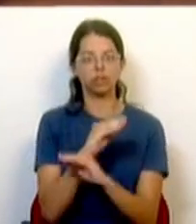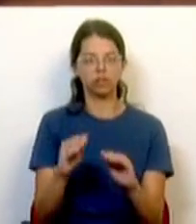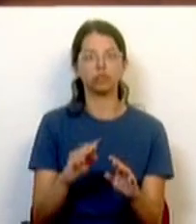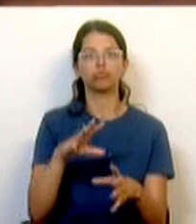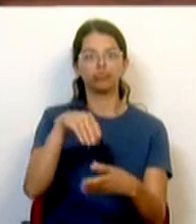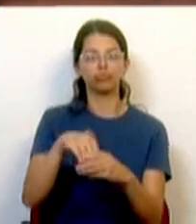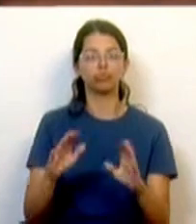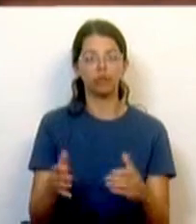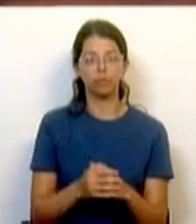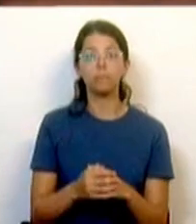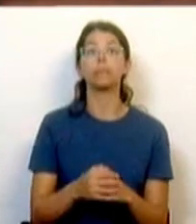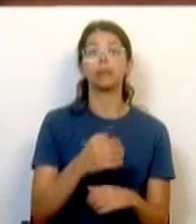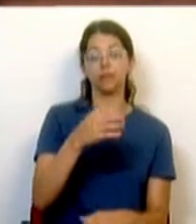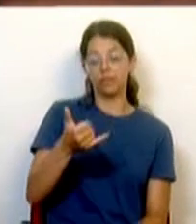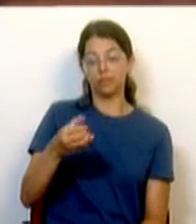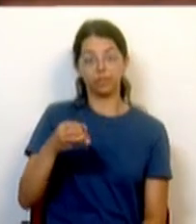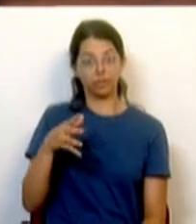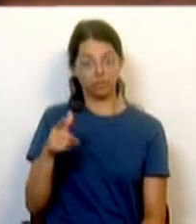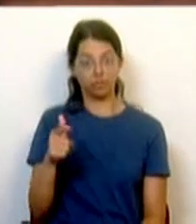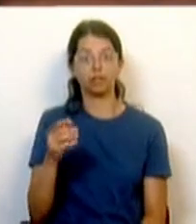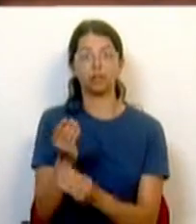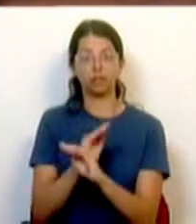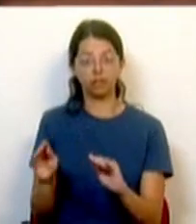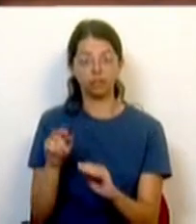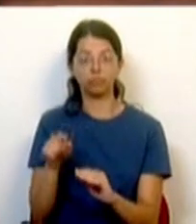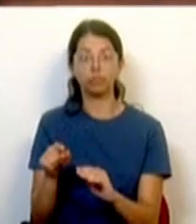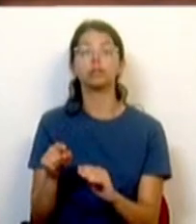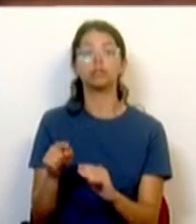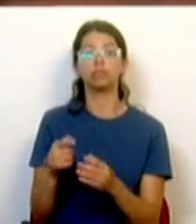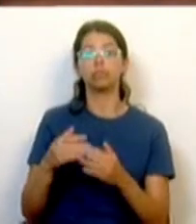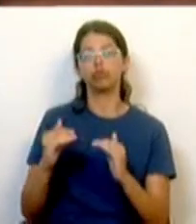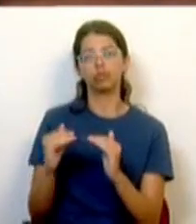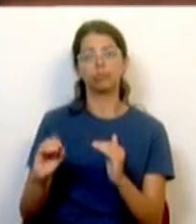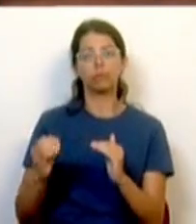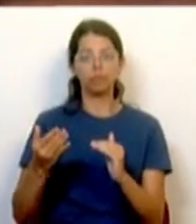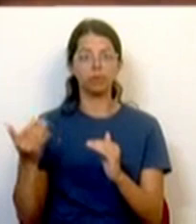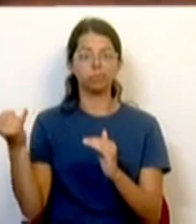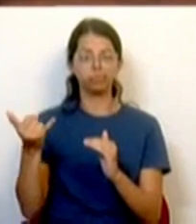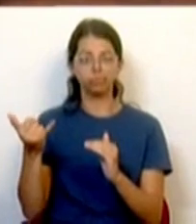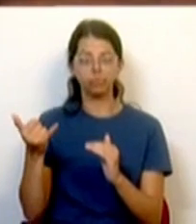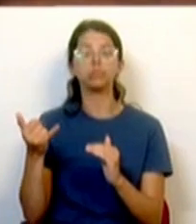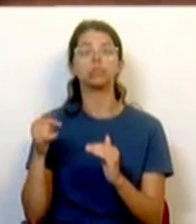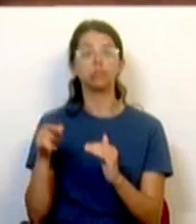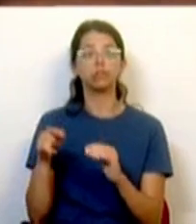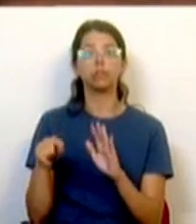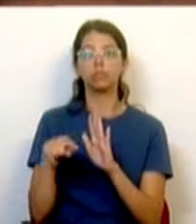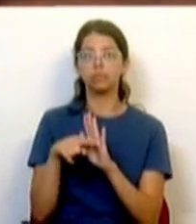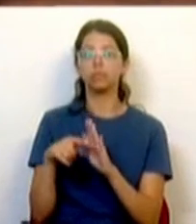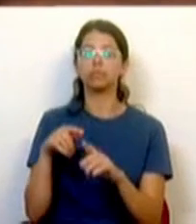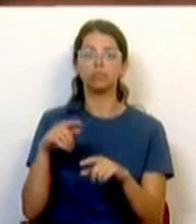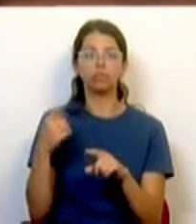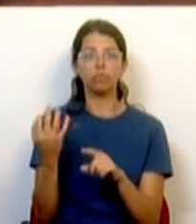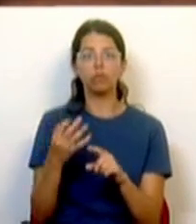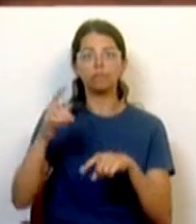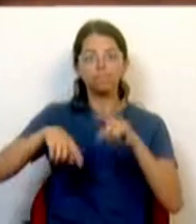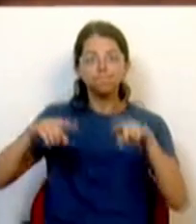58 mil, 20 mil crianças são crianças do primeiro e segundo escalão, garantindo que é uma medida de diversidade,